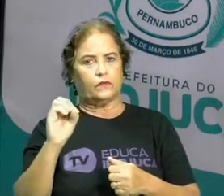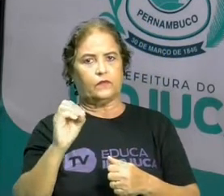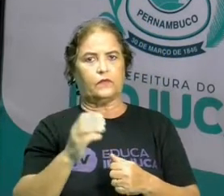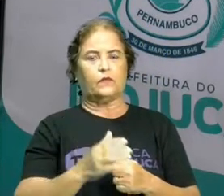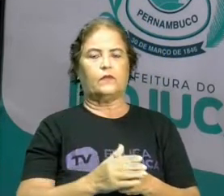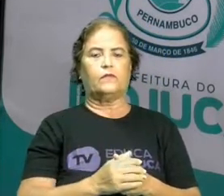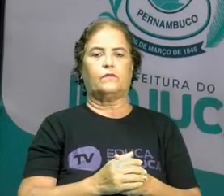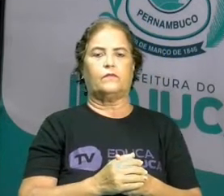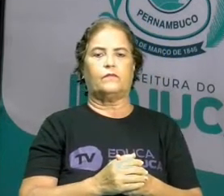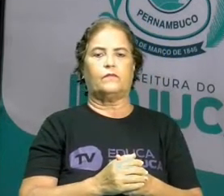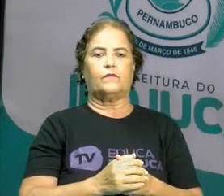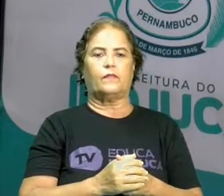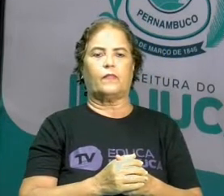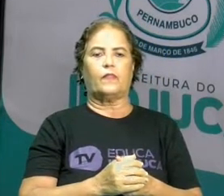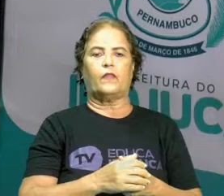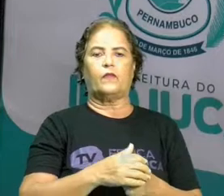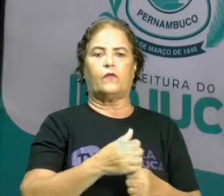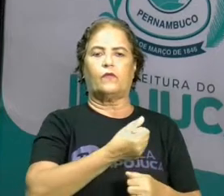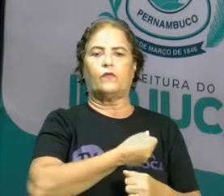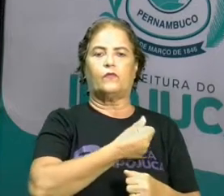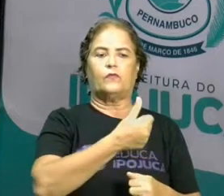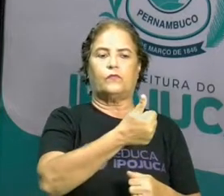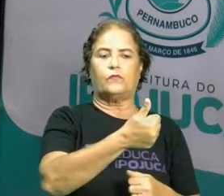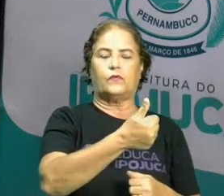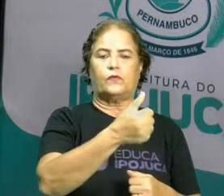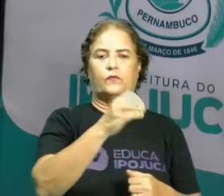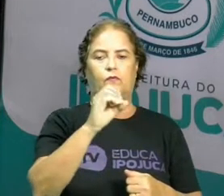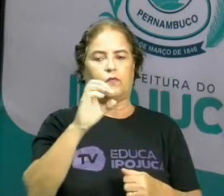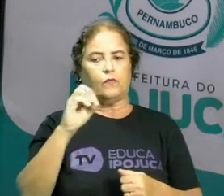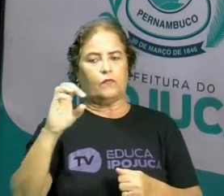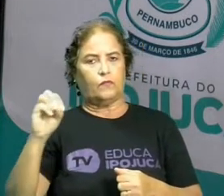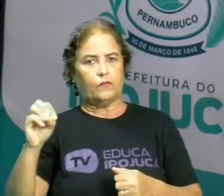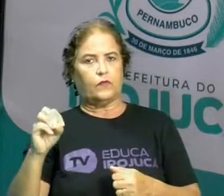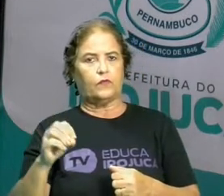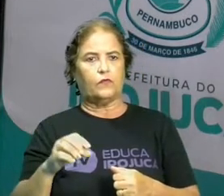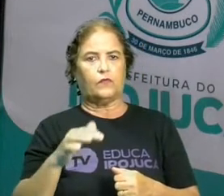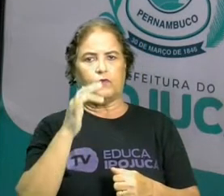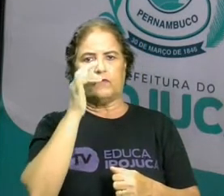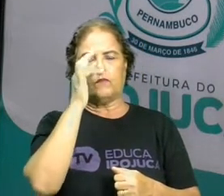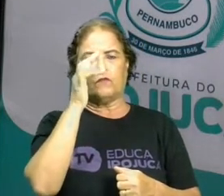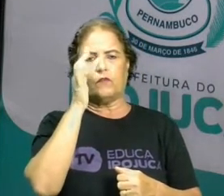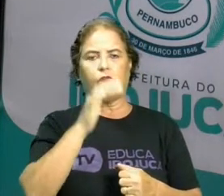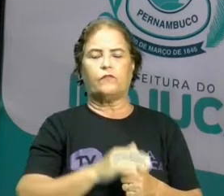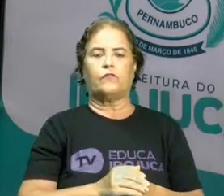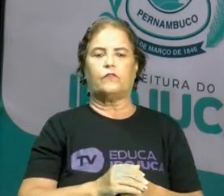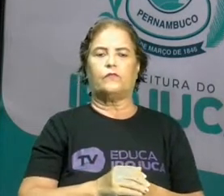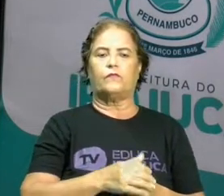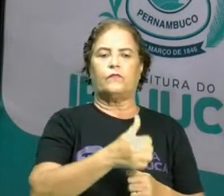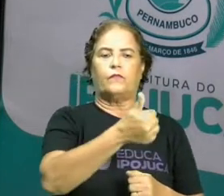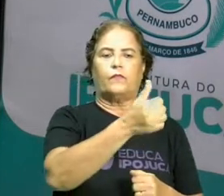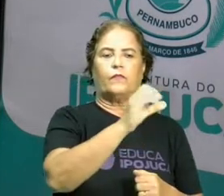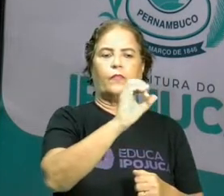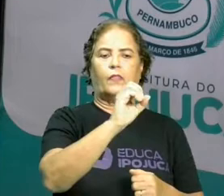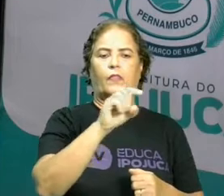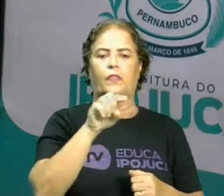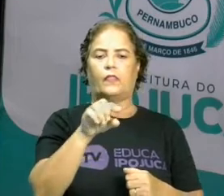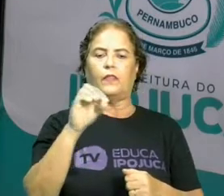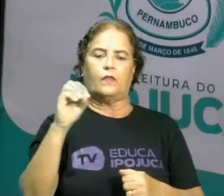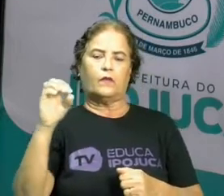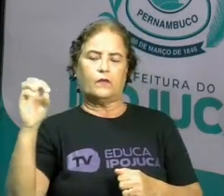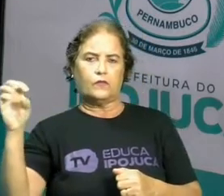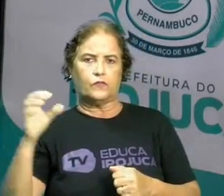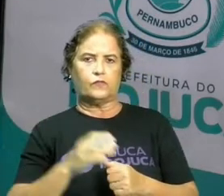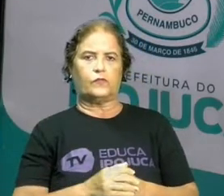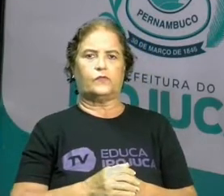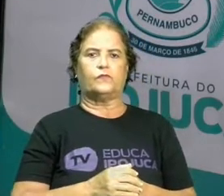O número mil, por uma flor de lótus. Dez mil, por um dedo dobrado. Cem mil,